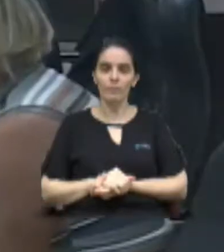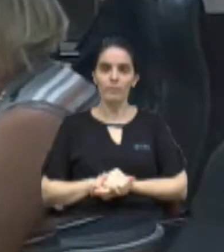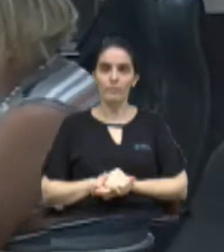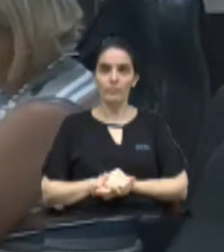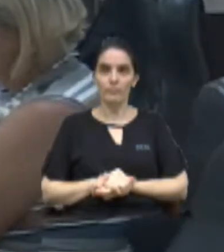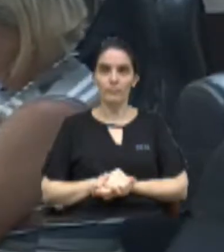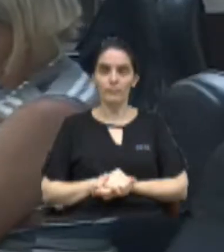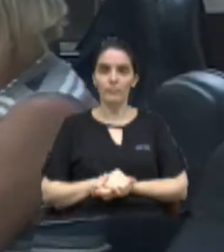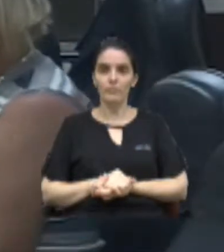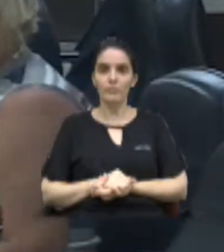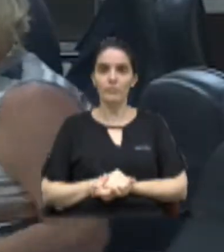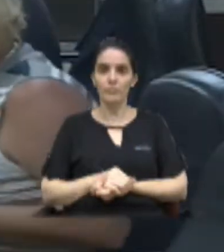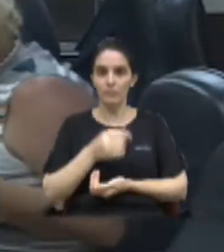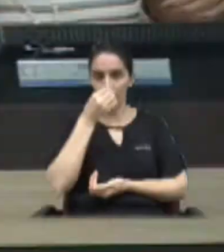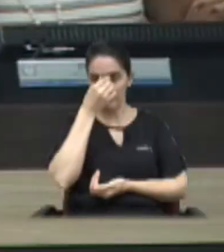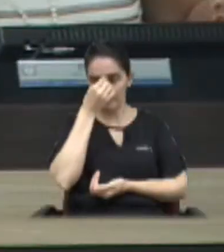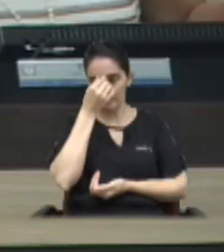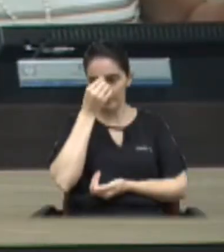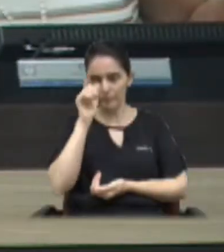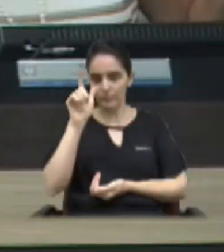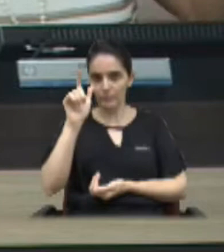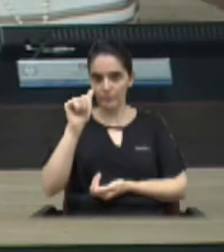Questão de ordem, primeiro Jorge de frente, depois...